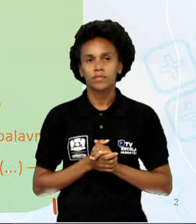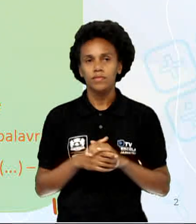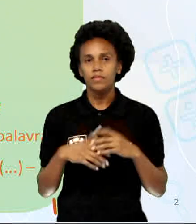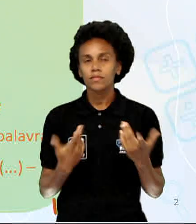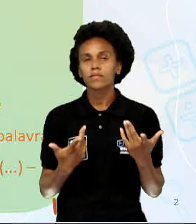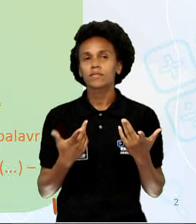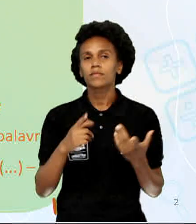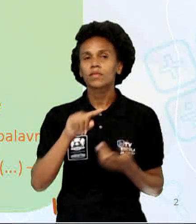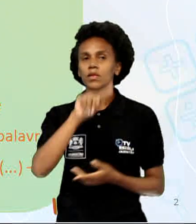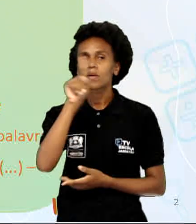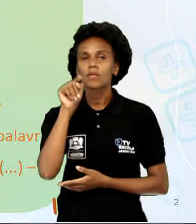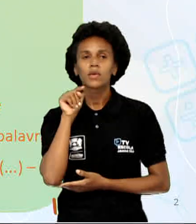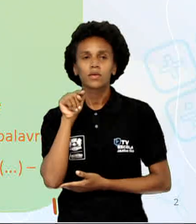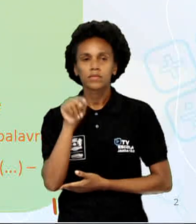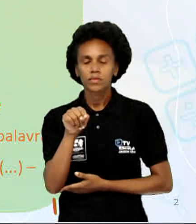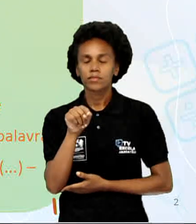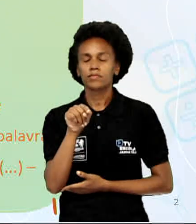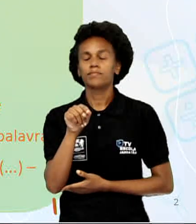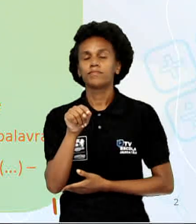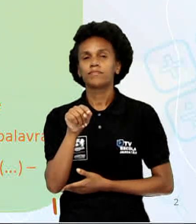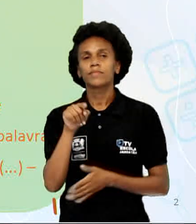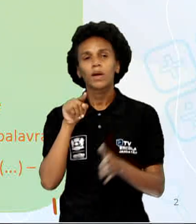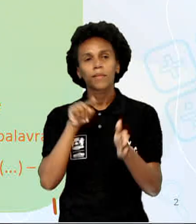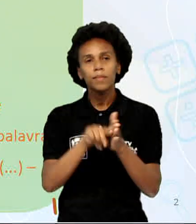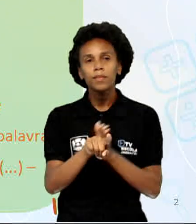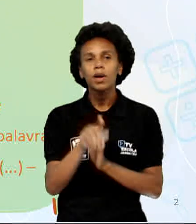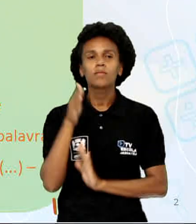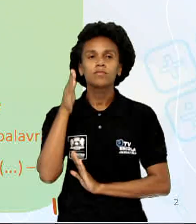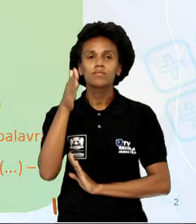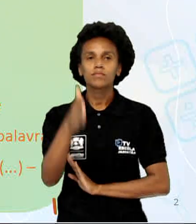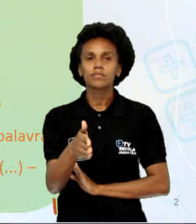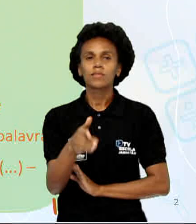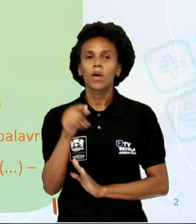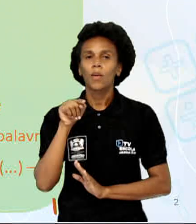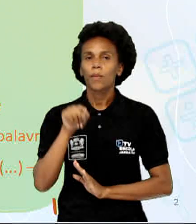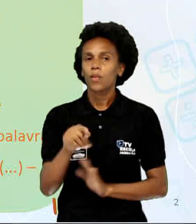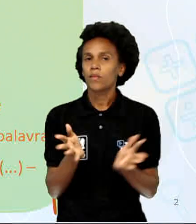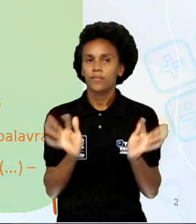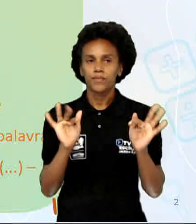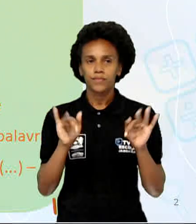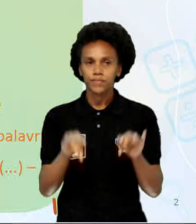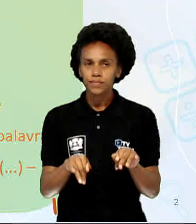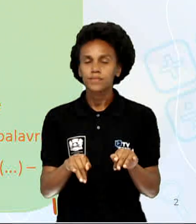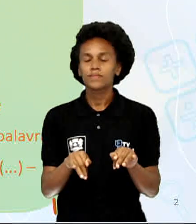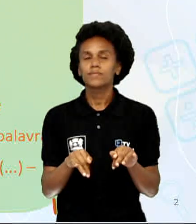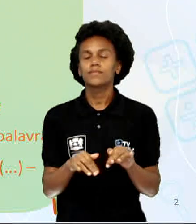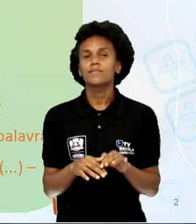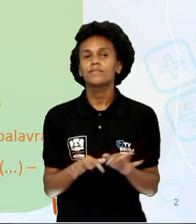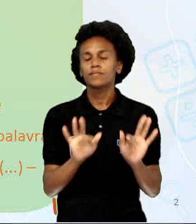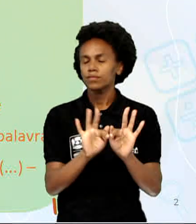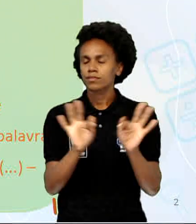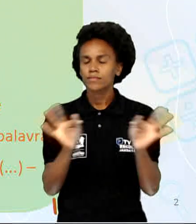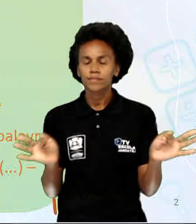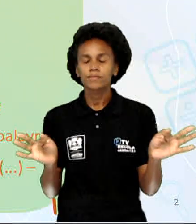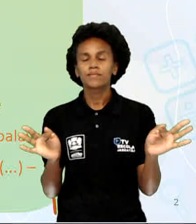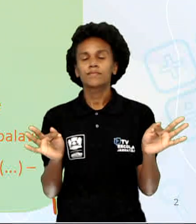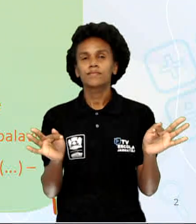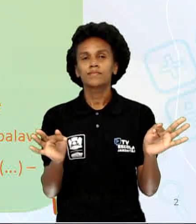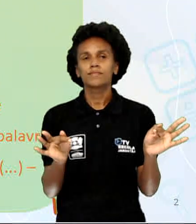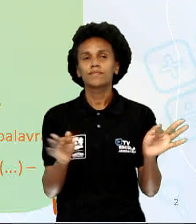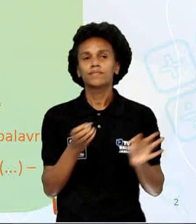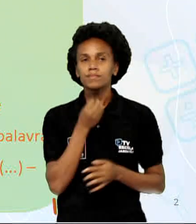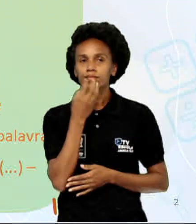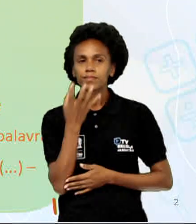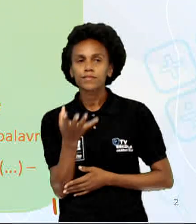Interrogação, que são para perguntas diretas, final, que o ponto final, que indica o final de uma frase declarativa, pontos de